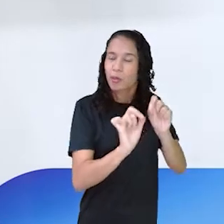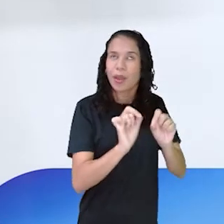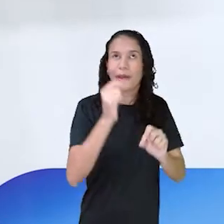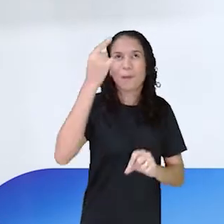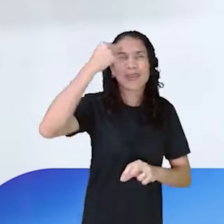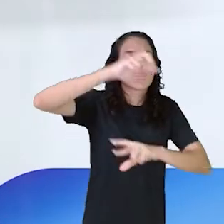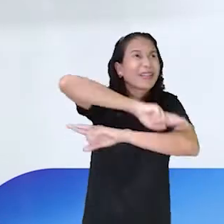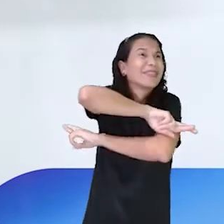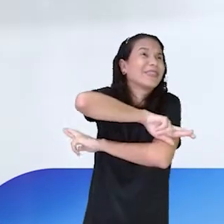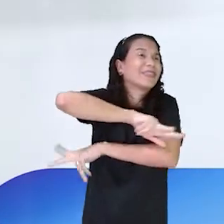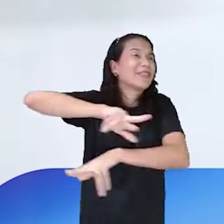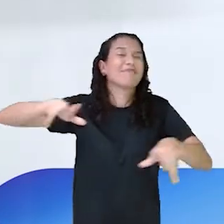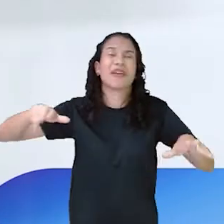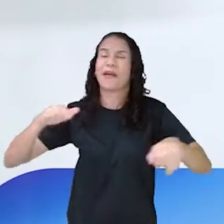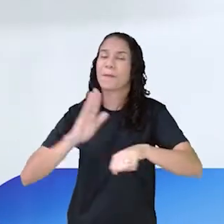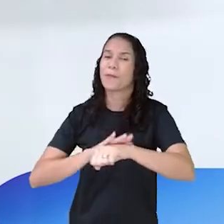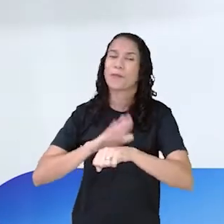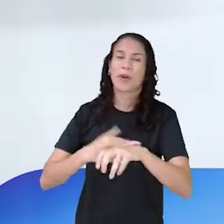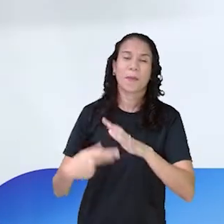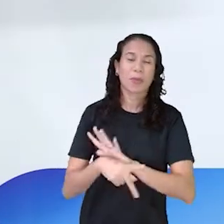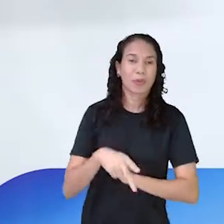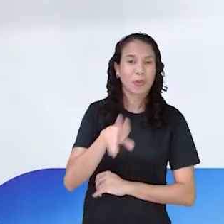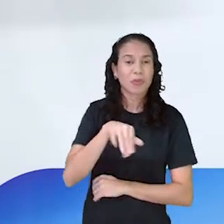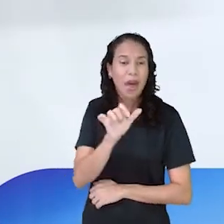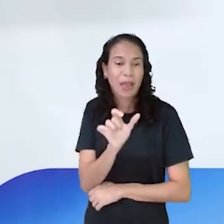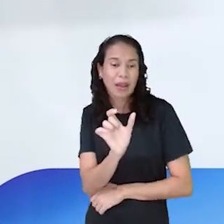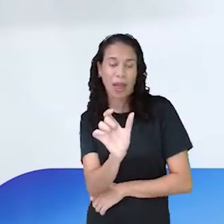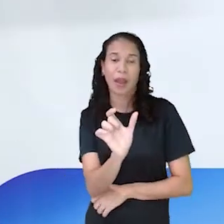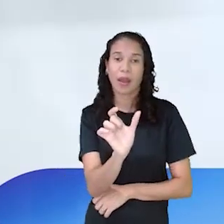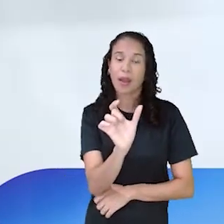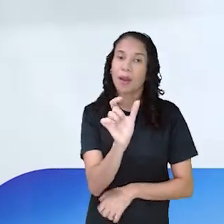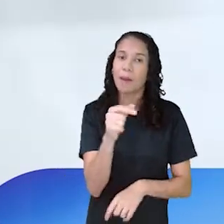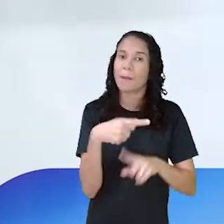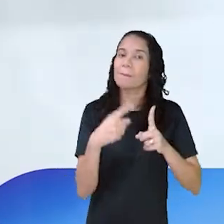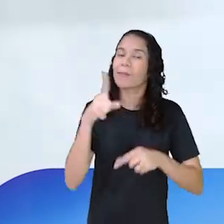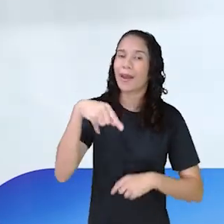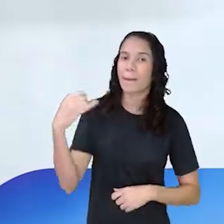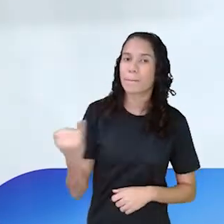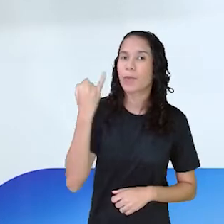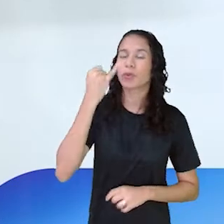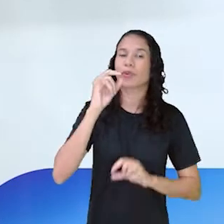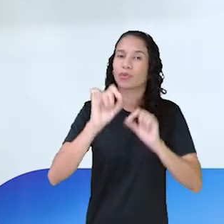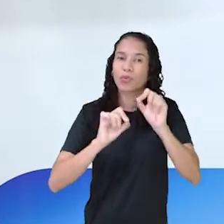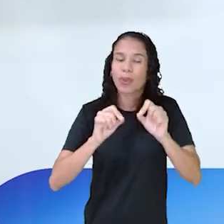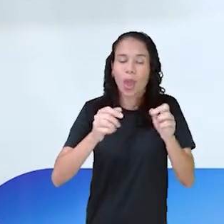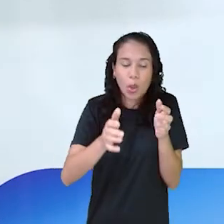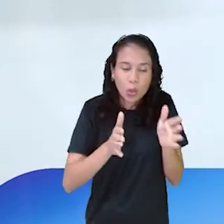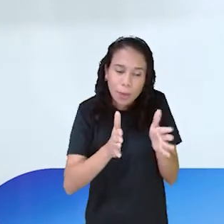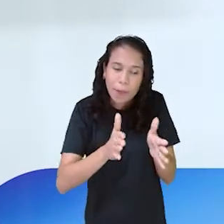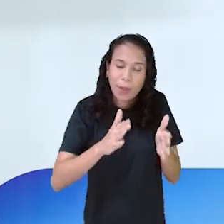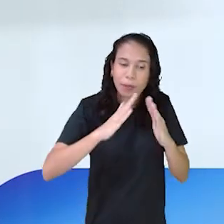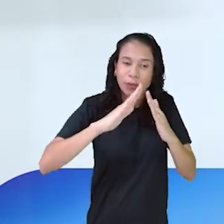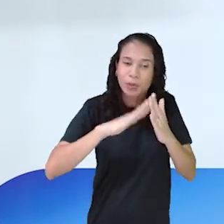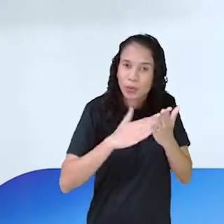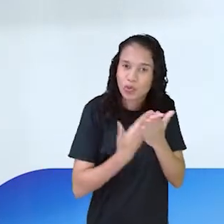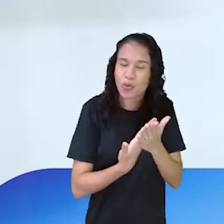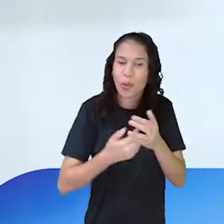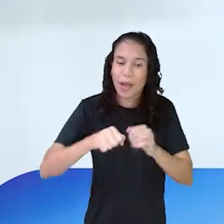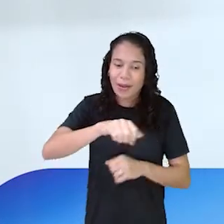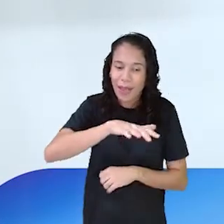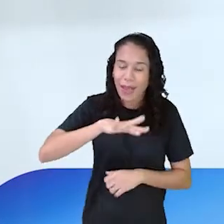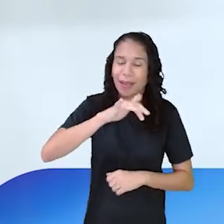em várias situações, em vários momentos. Mas, eu acho muito importante na fase escolar, no ambiente de